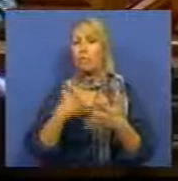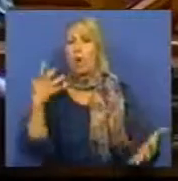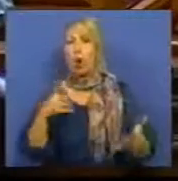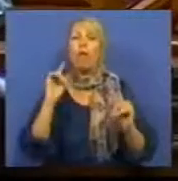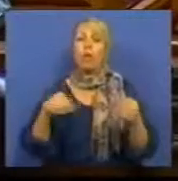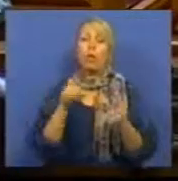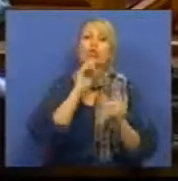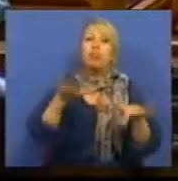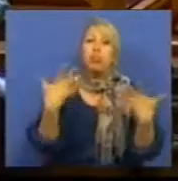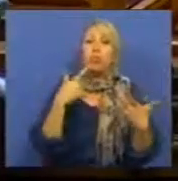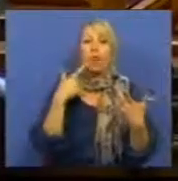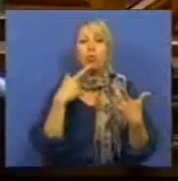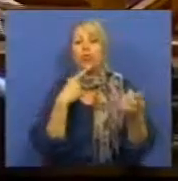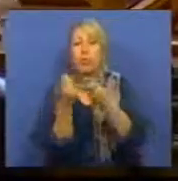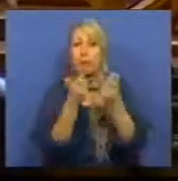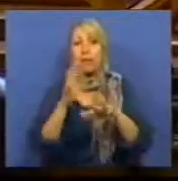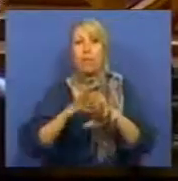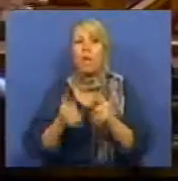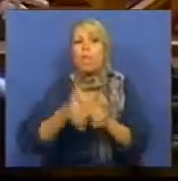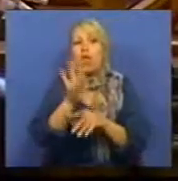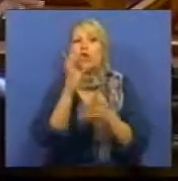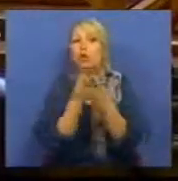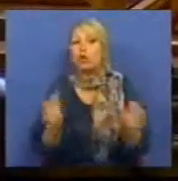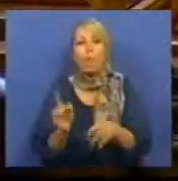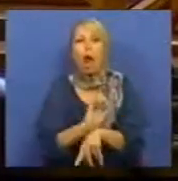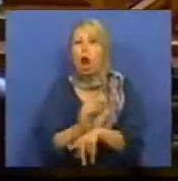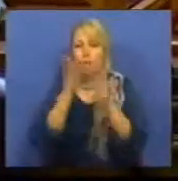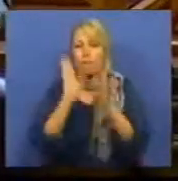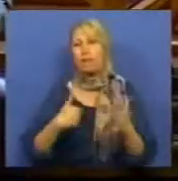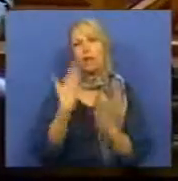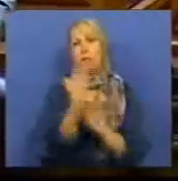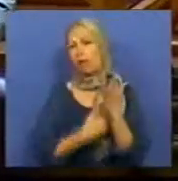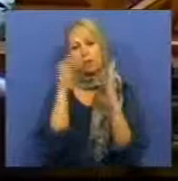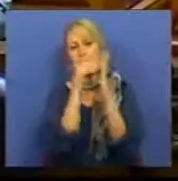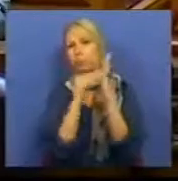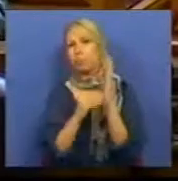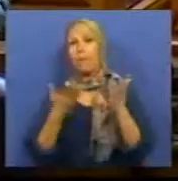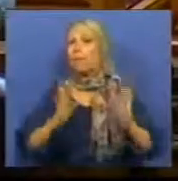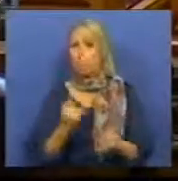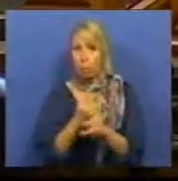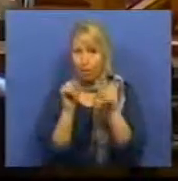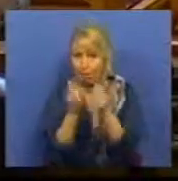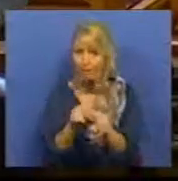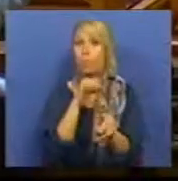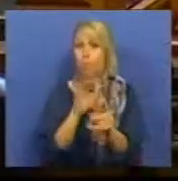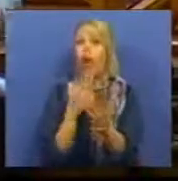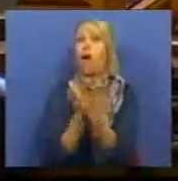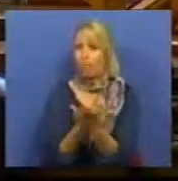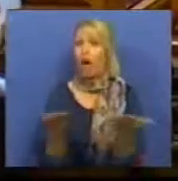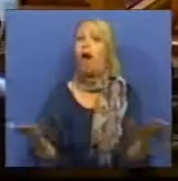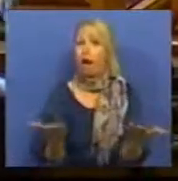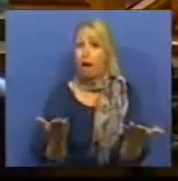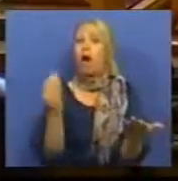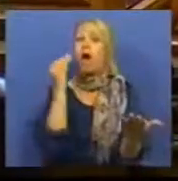solução, mas que isso deva ser declarado na altura. Porque isso é que permite, efetivamente, ter uma noção da evolução